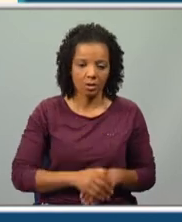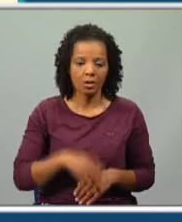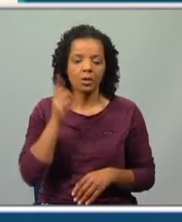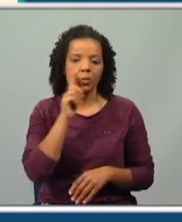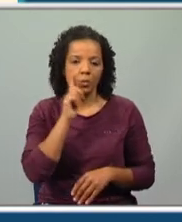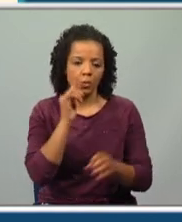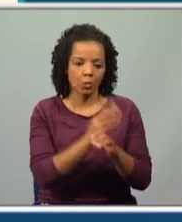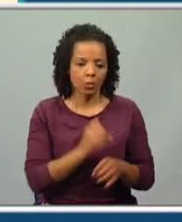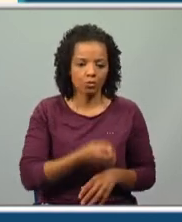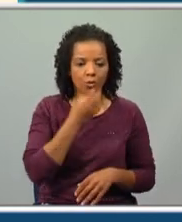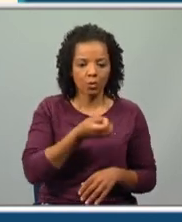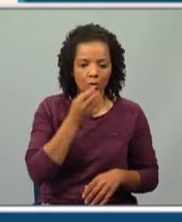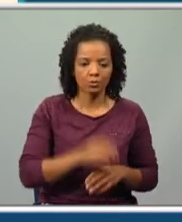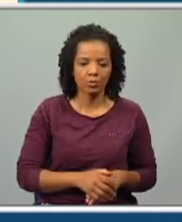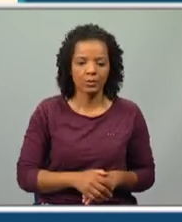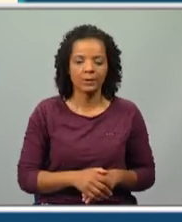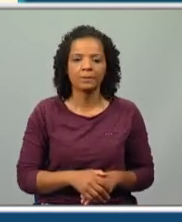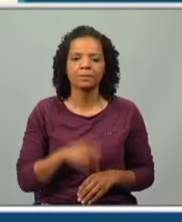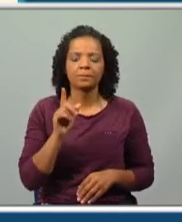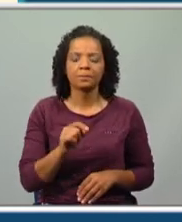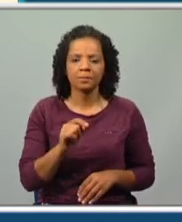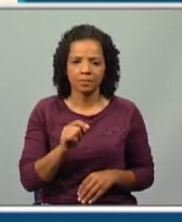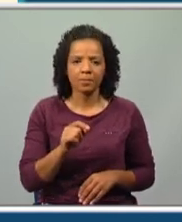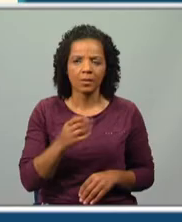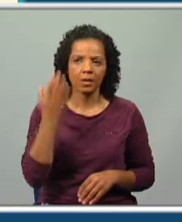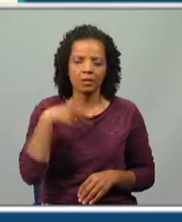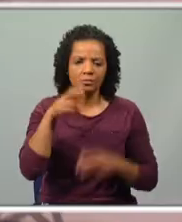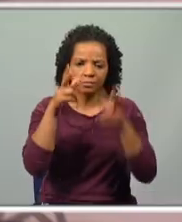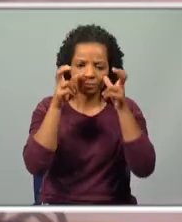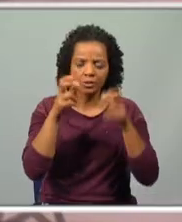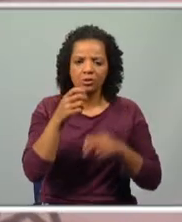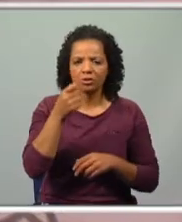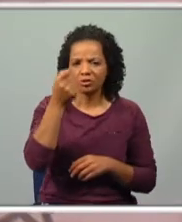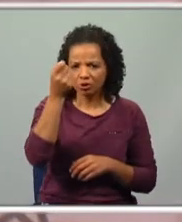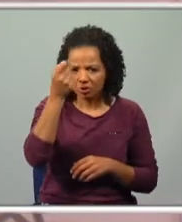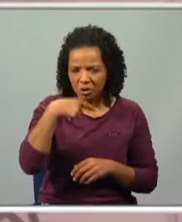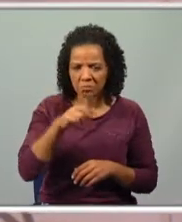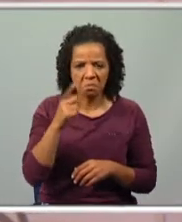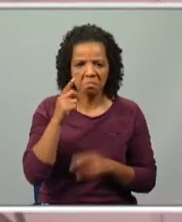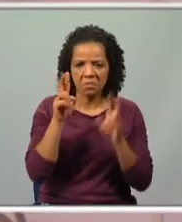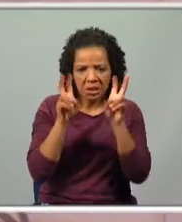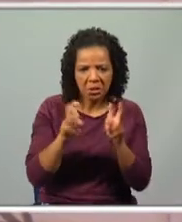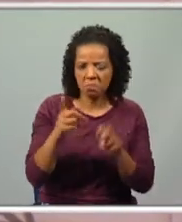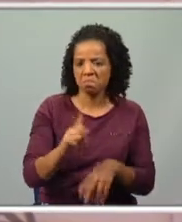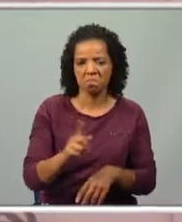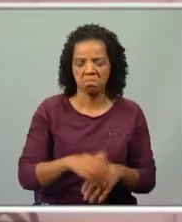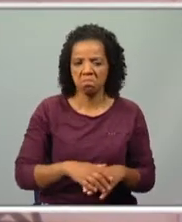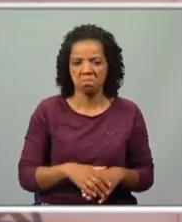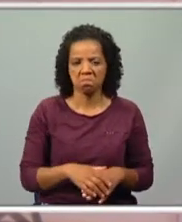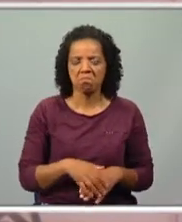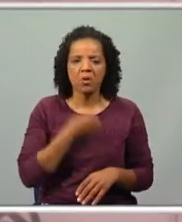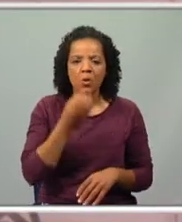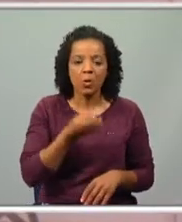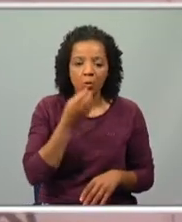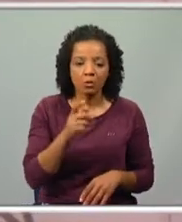entre outros contos. A locutora refere histórias, mas eu não tenho conhecimento deste título como o título de um